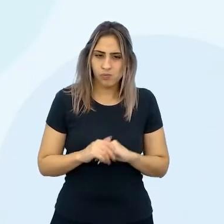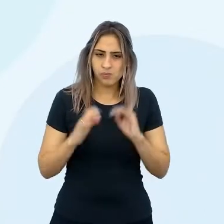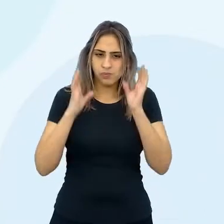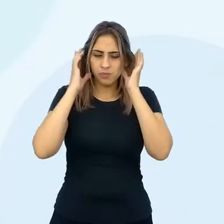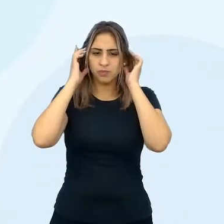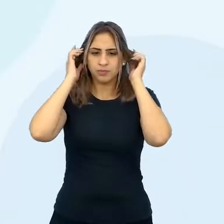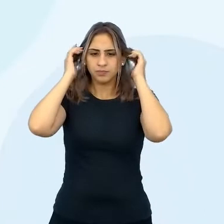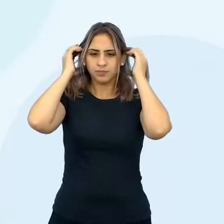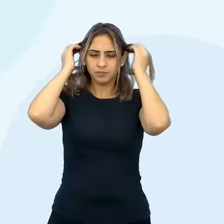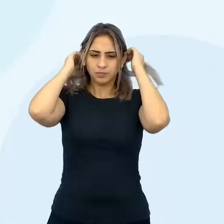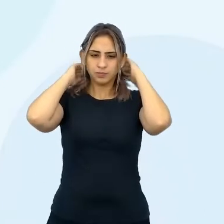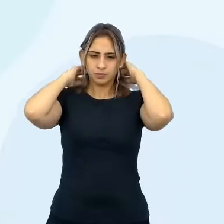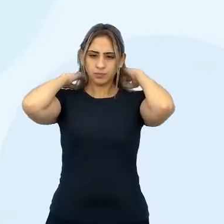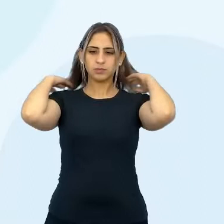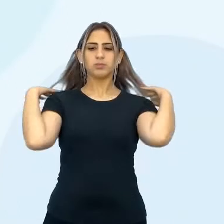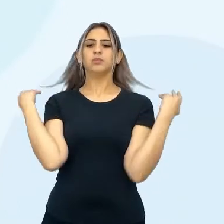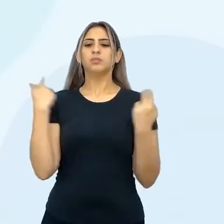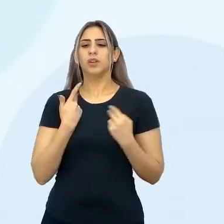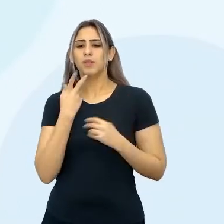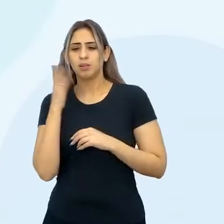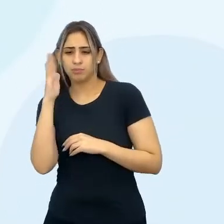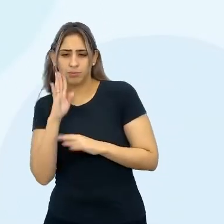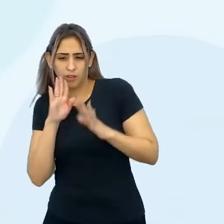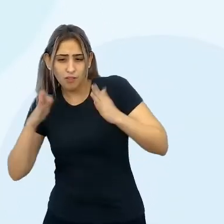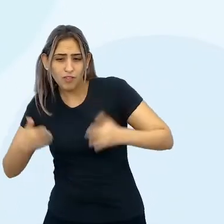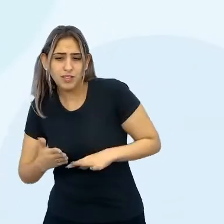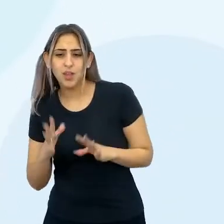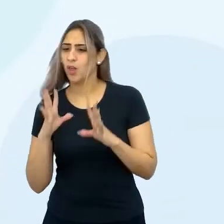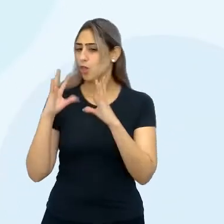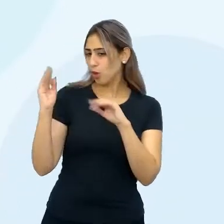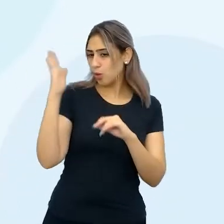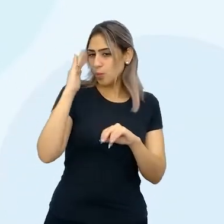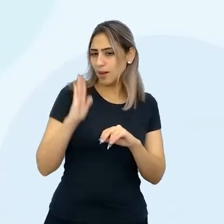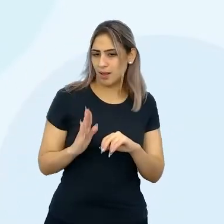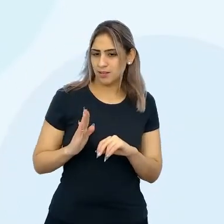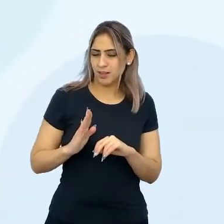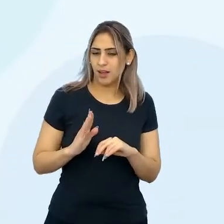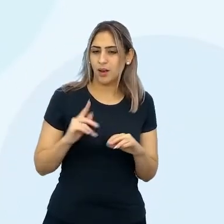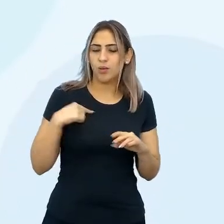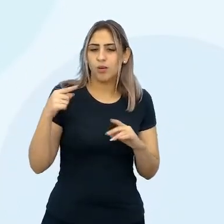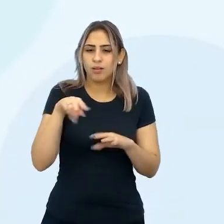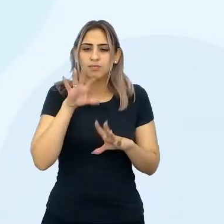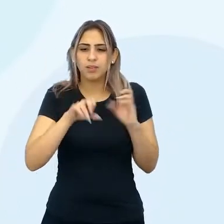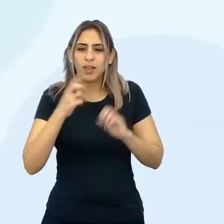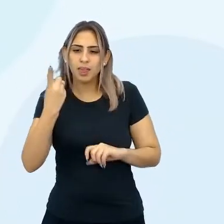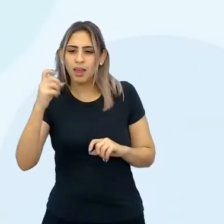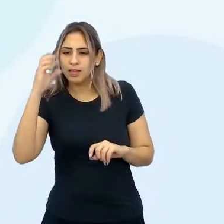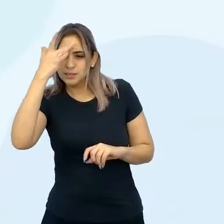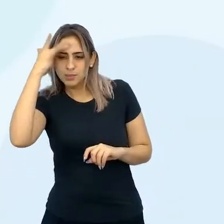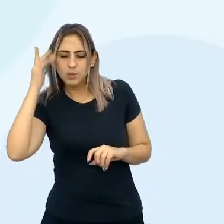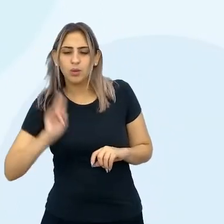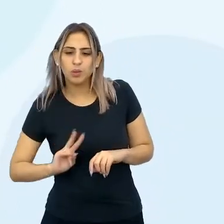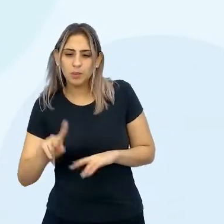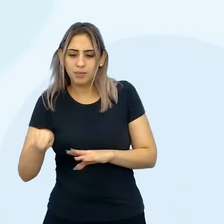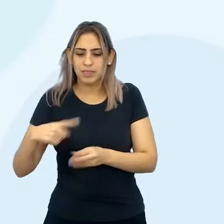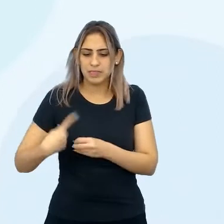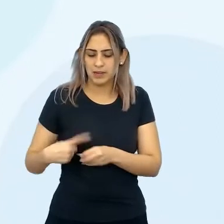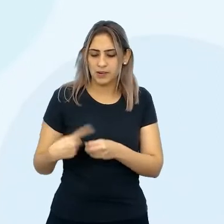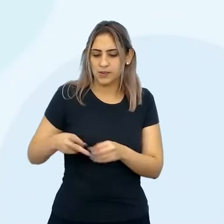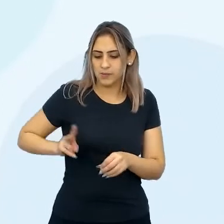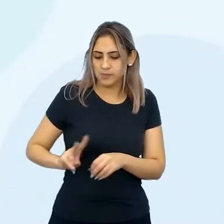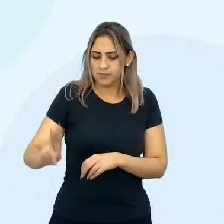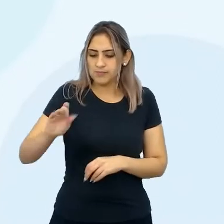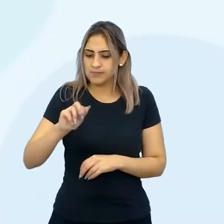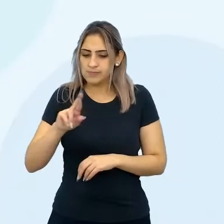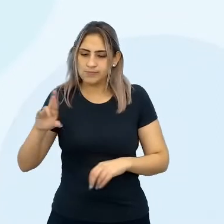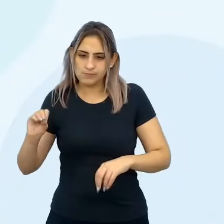eu quero falar sobre o Brasil na visão de todo brasileiro. E aí, eu pego dez pessoas da mesma cidade, do mesmo